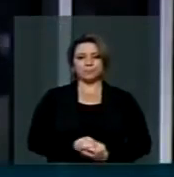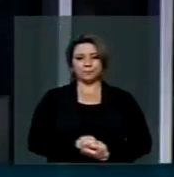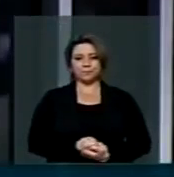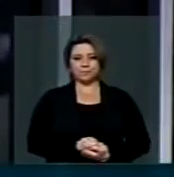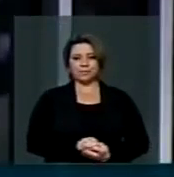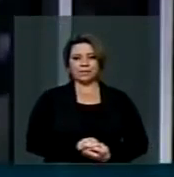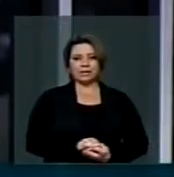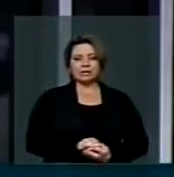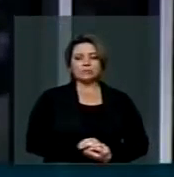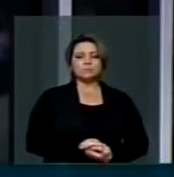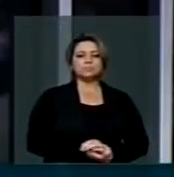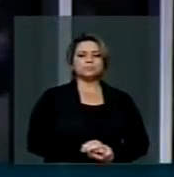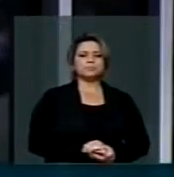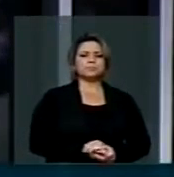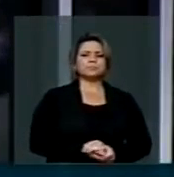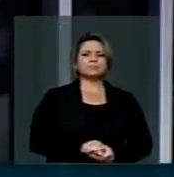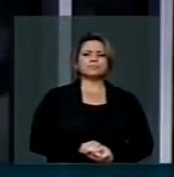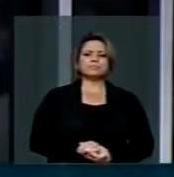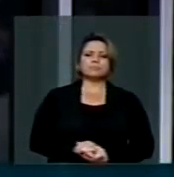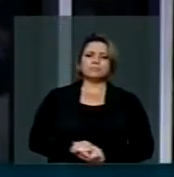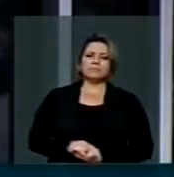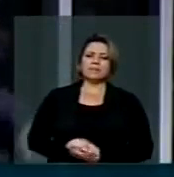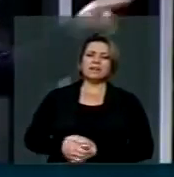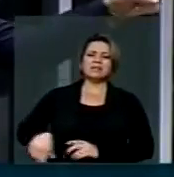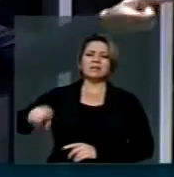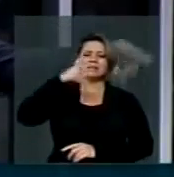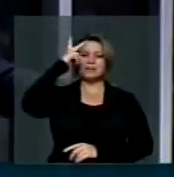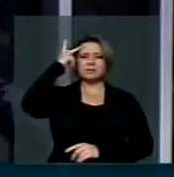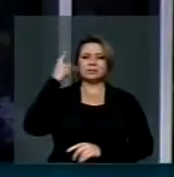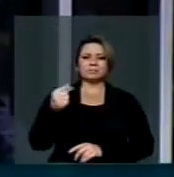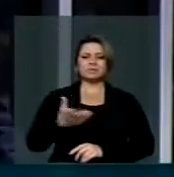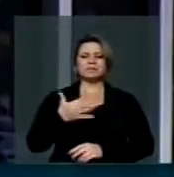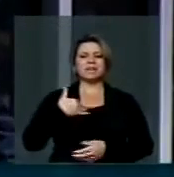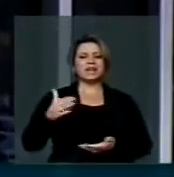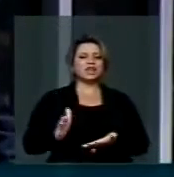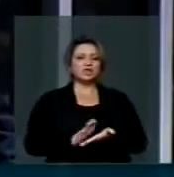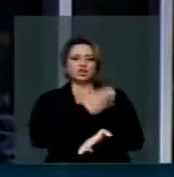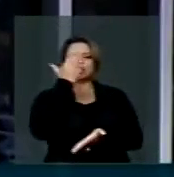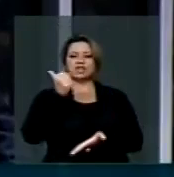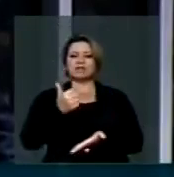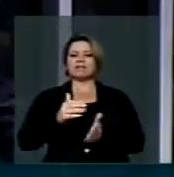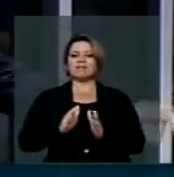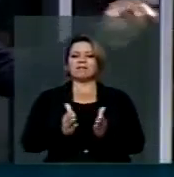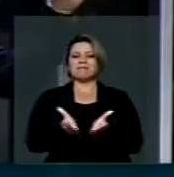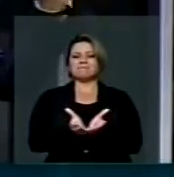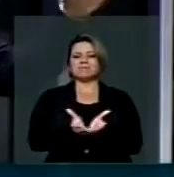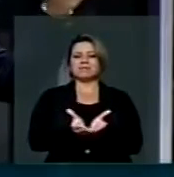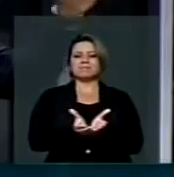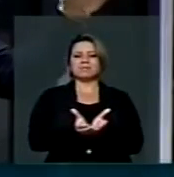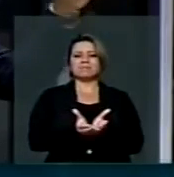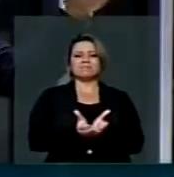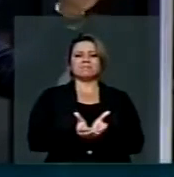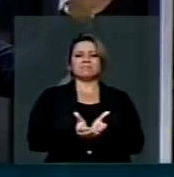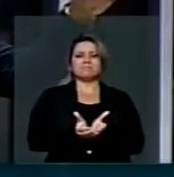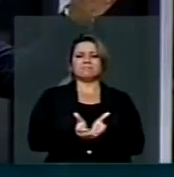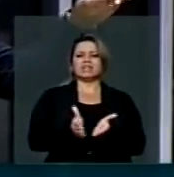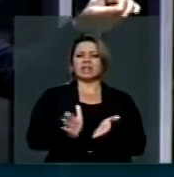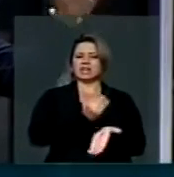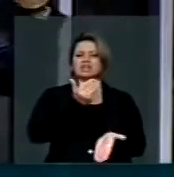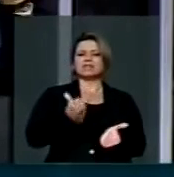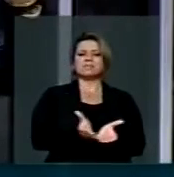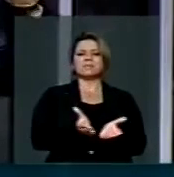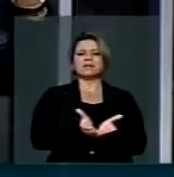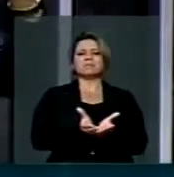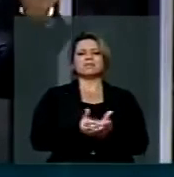A Bíblia que muitos nessa casa estão lutando para que ela saia daqui. Mesmo que eles consigam tirar a Bíblia,